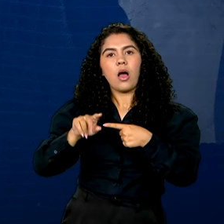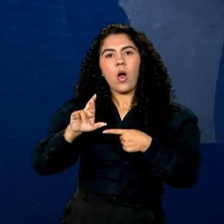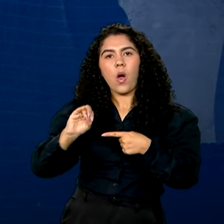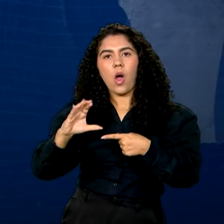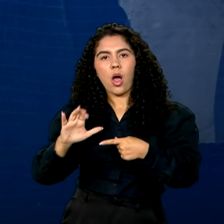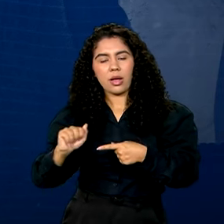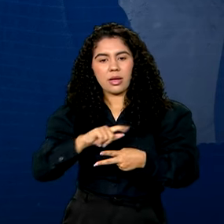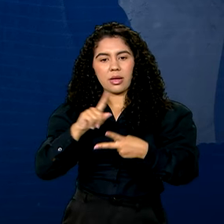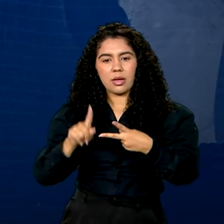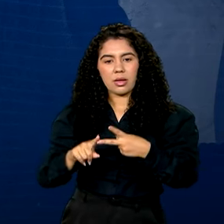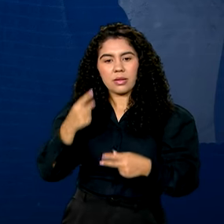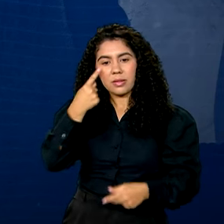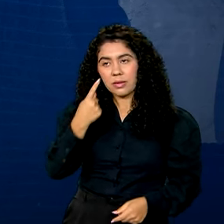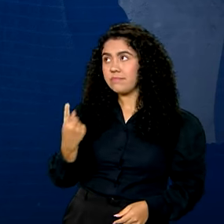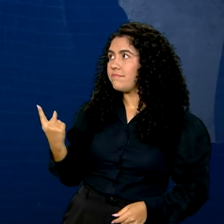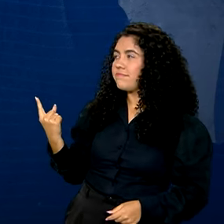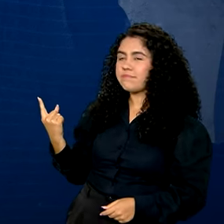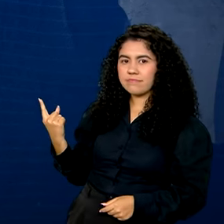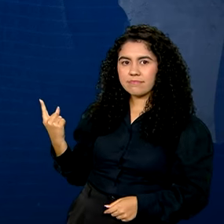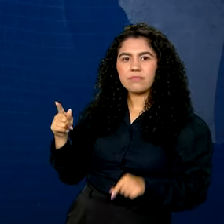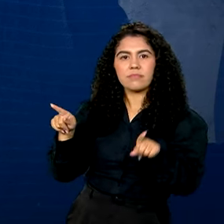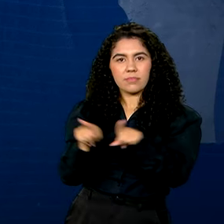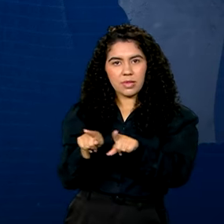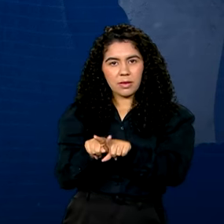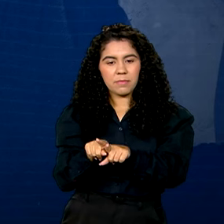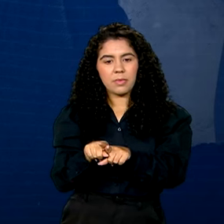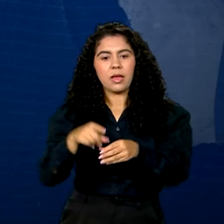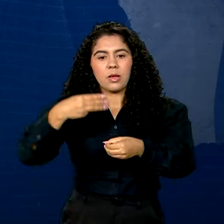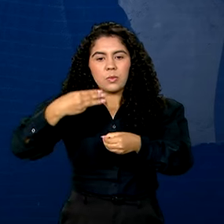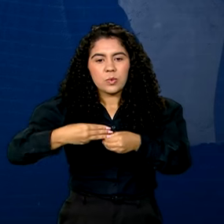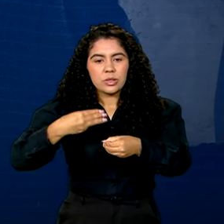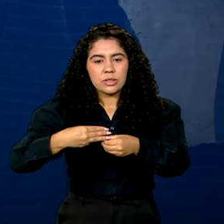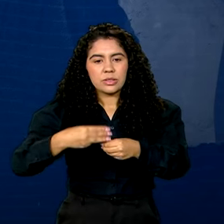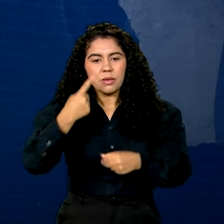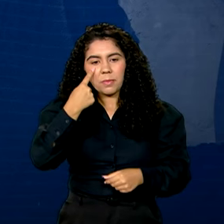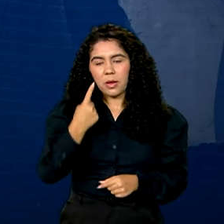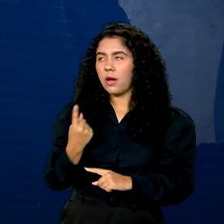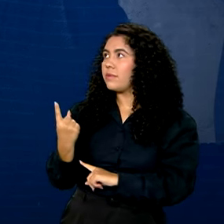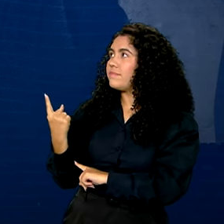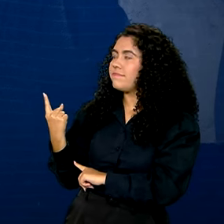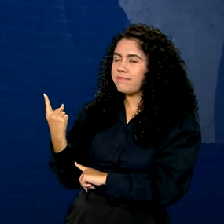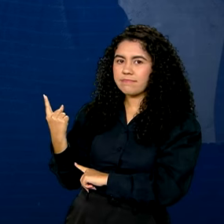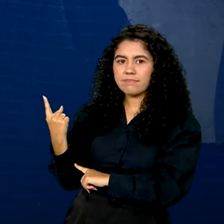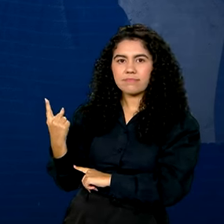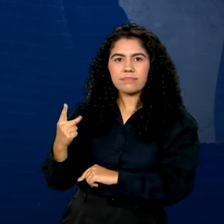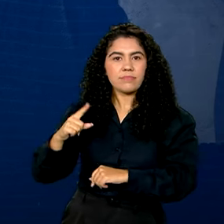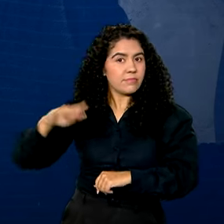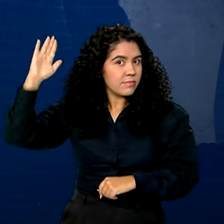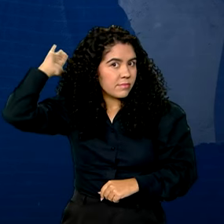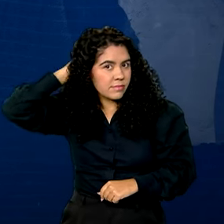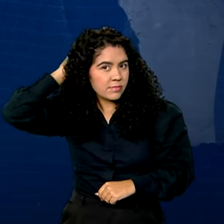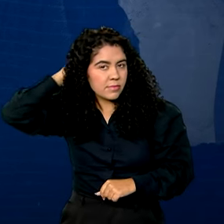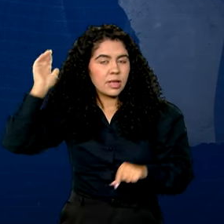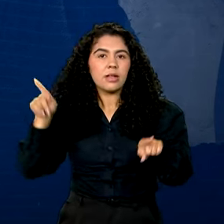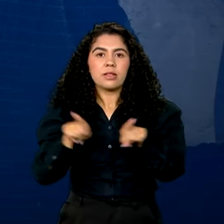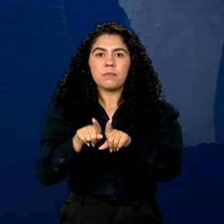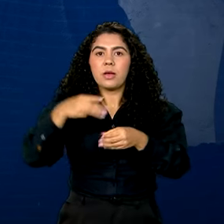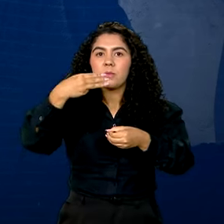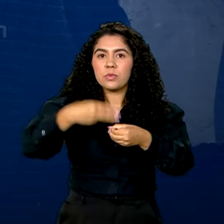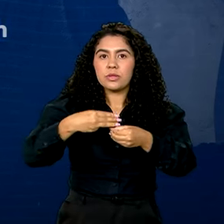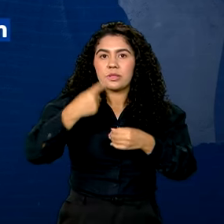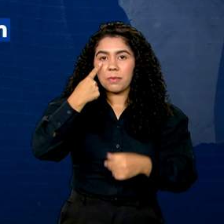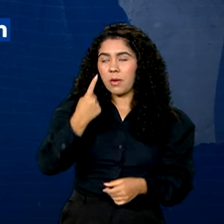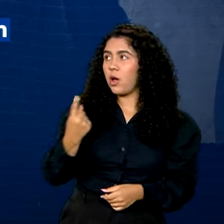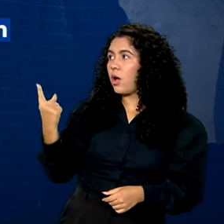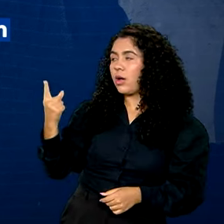Blumenau e Gaspar, em Santa Catarina, Morretes e União da Vitória, no Paraná, São Sebastião, em São Paulo,